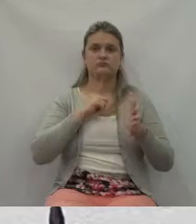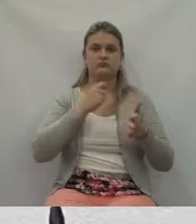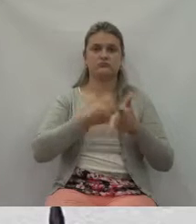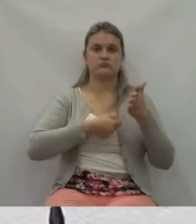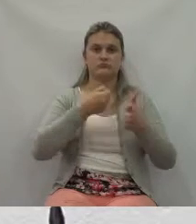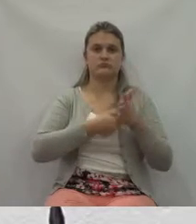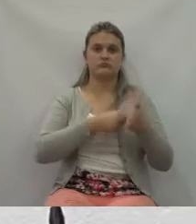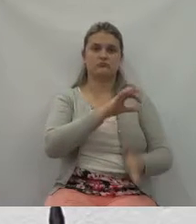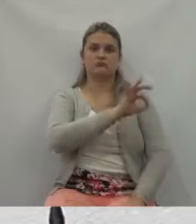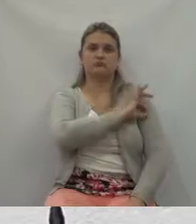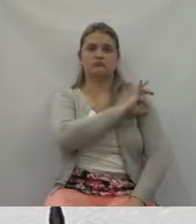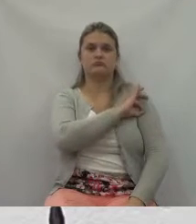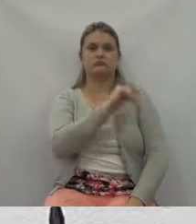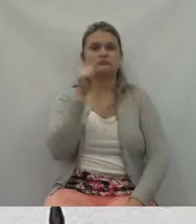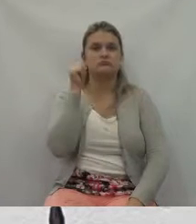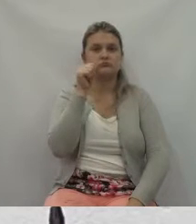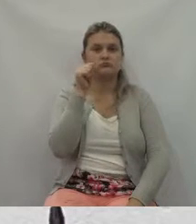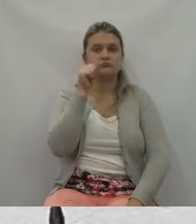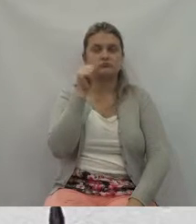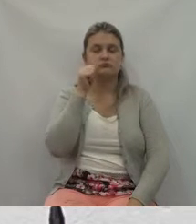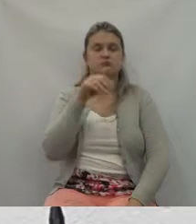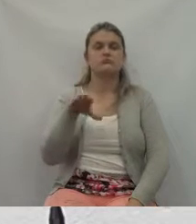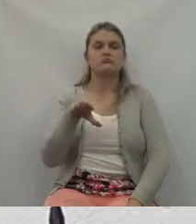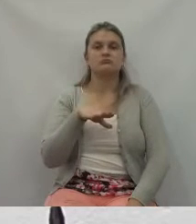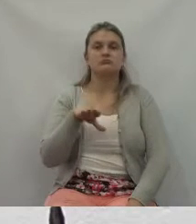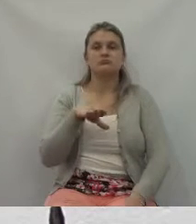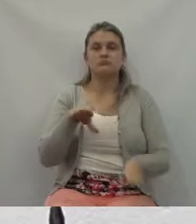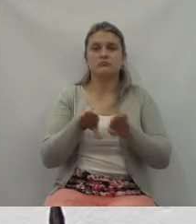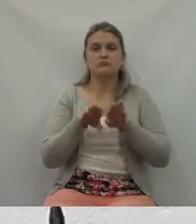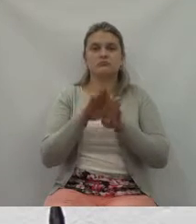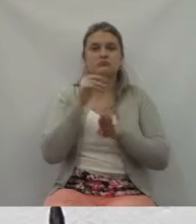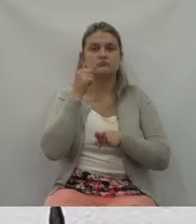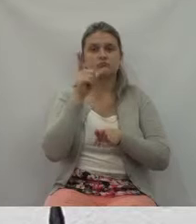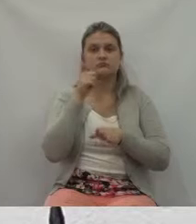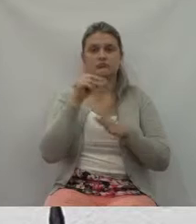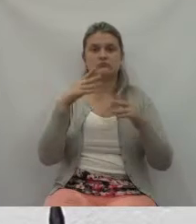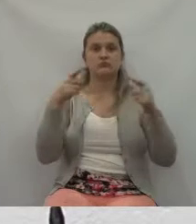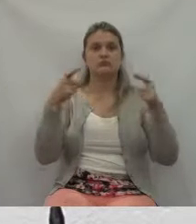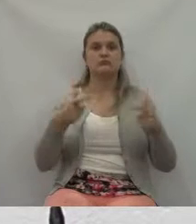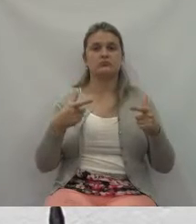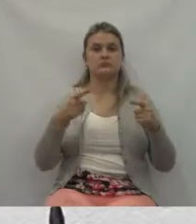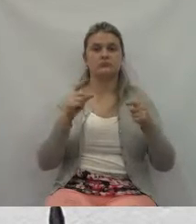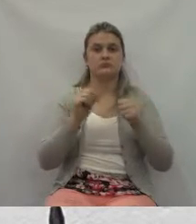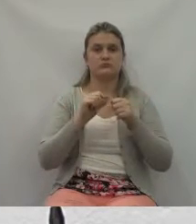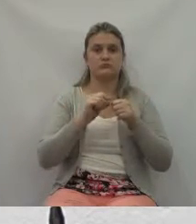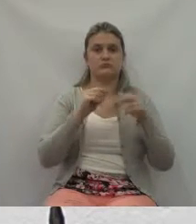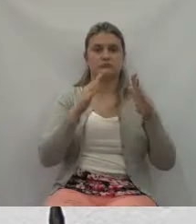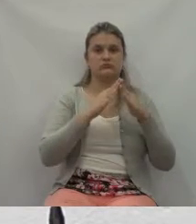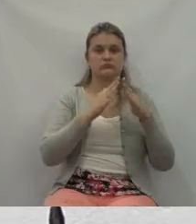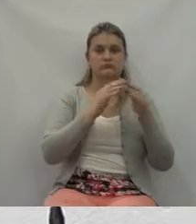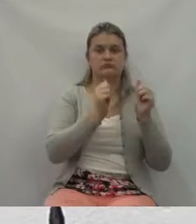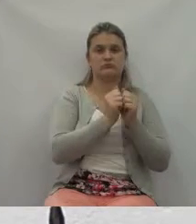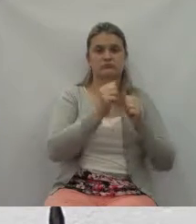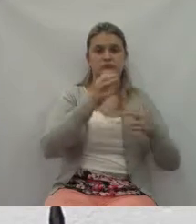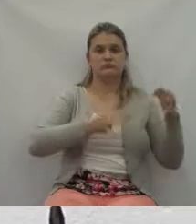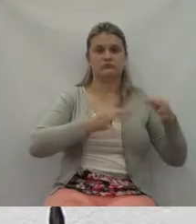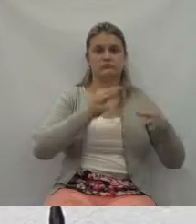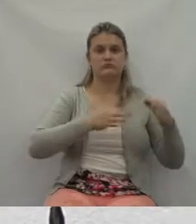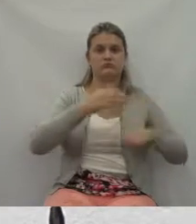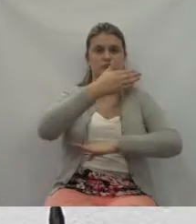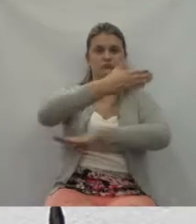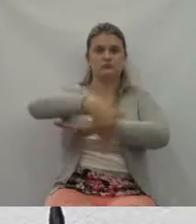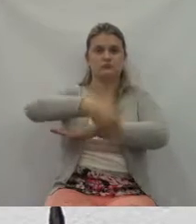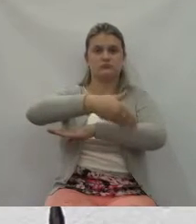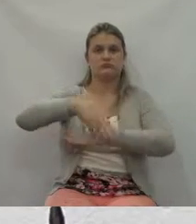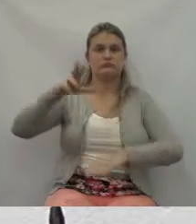foi conseguido a casa junto ao Judiciário, uma casa ali na Rua Ipiranga, que era do Poder Judiciário, foi passado